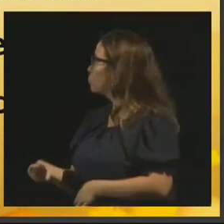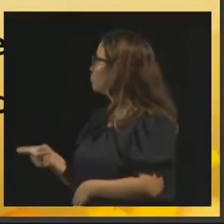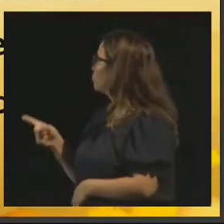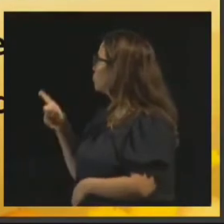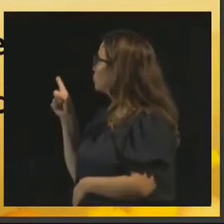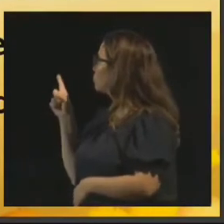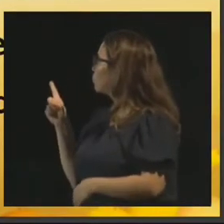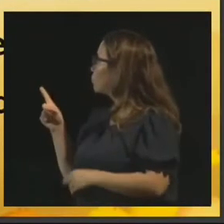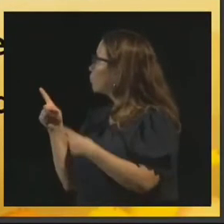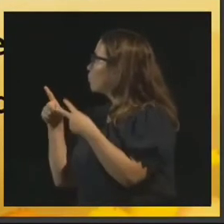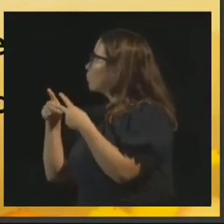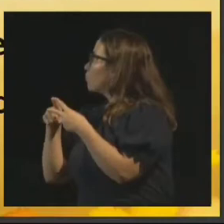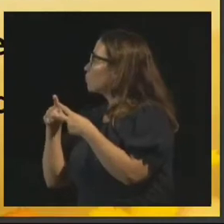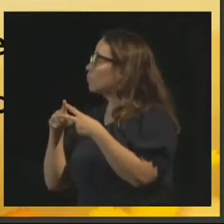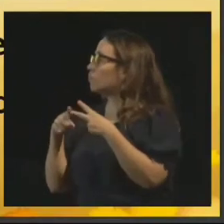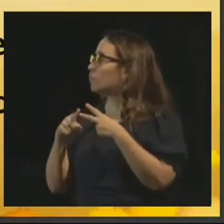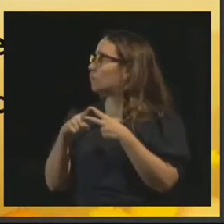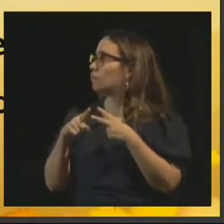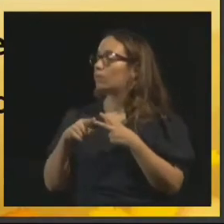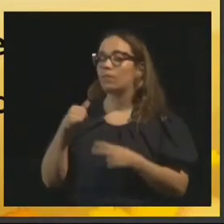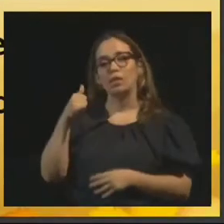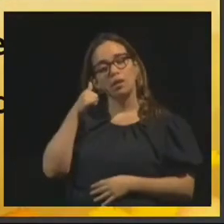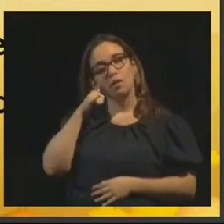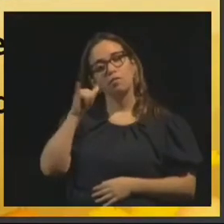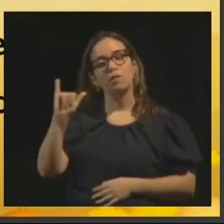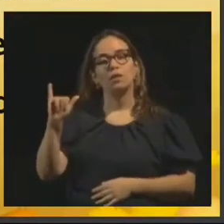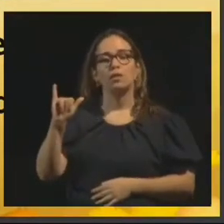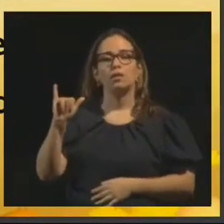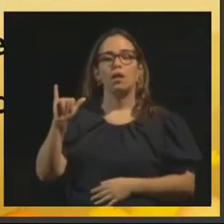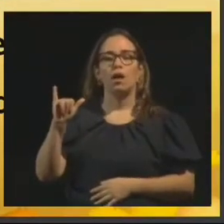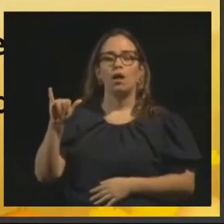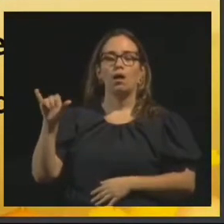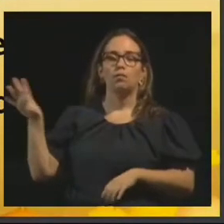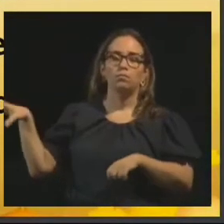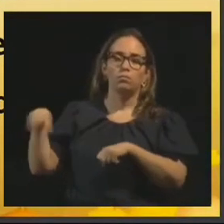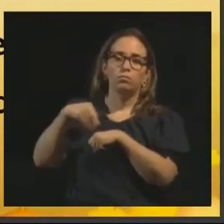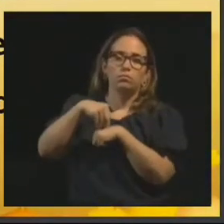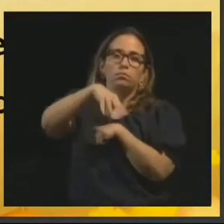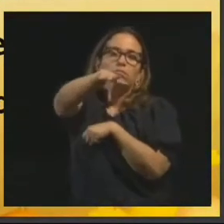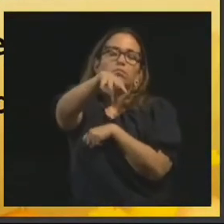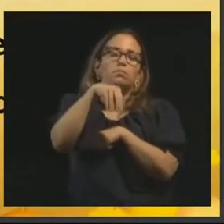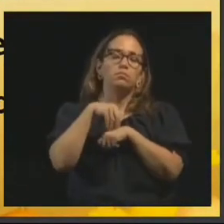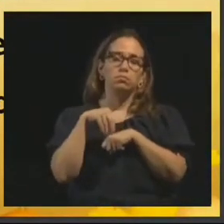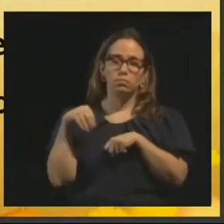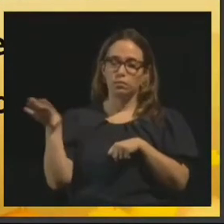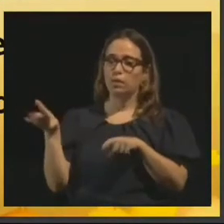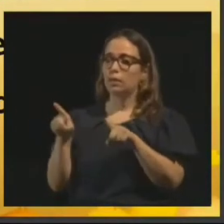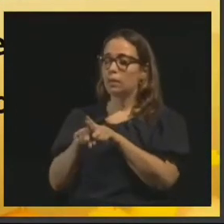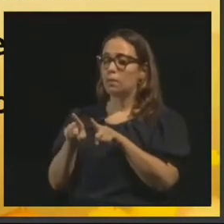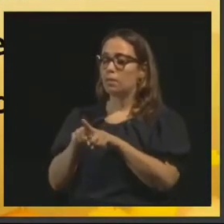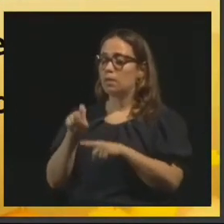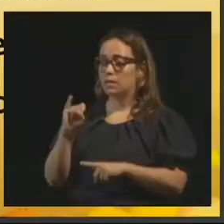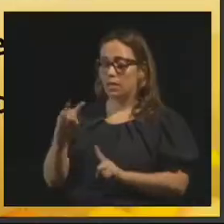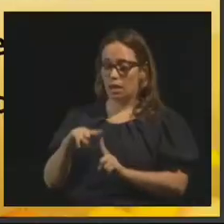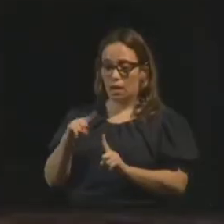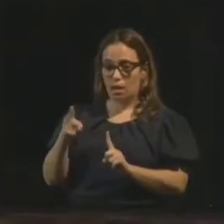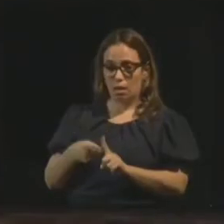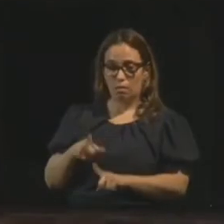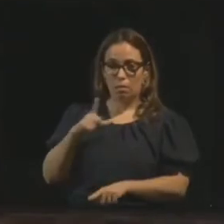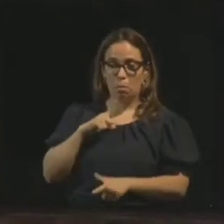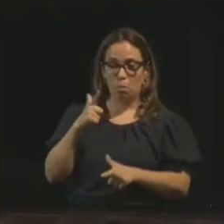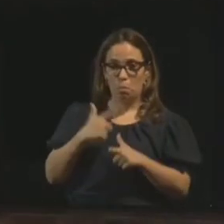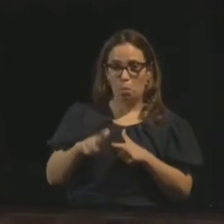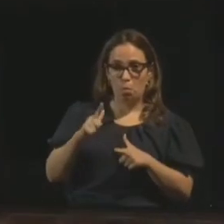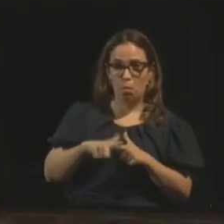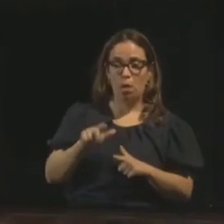obras citadas, elas devem evitar comunicações violentas. E quando não participar? Quando a gravidez tiver problemas, ou então